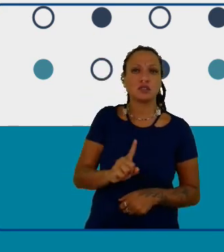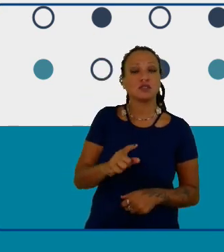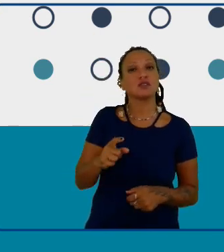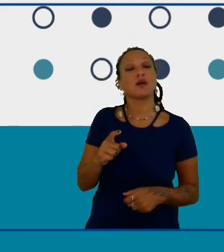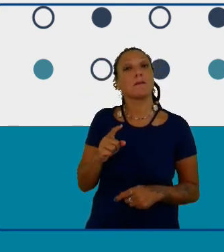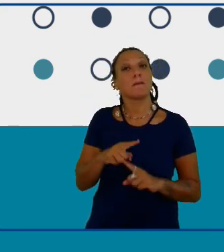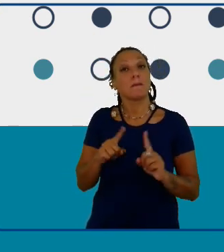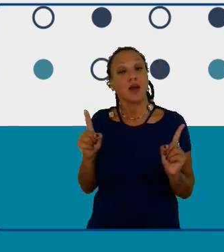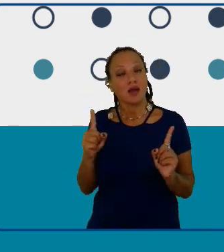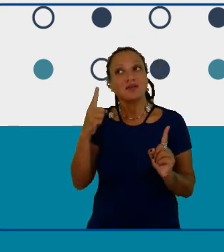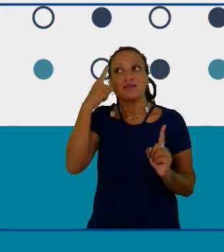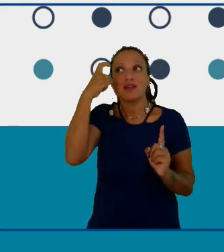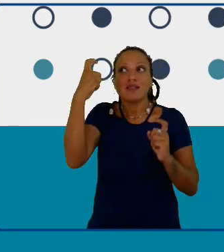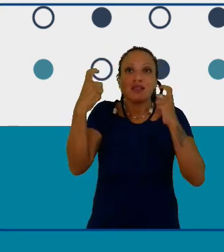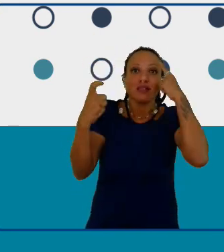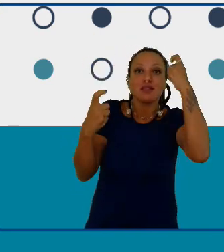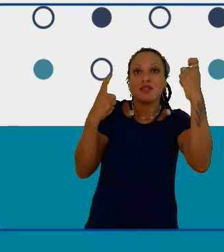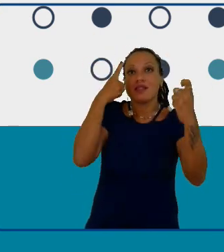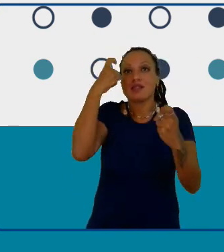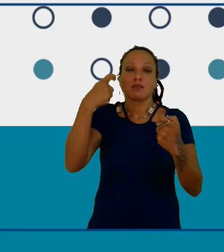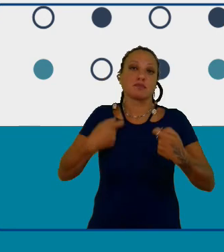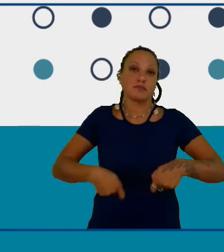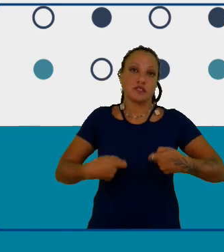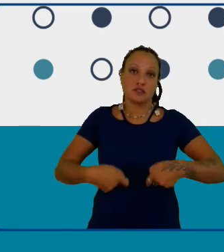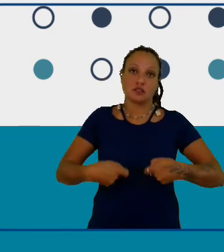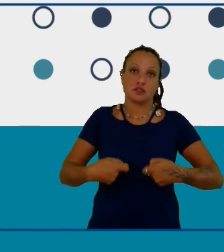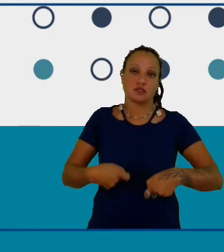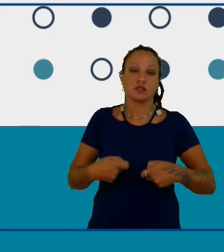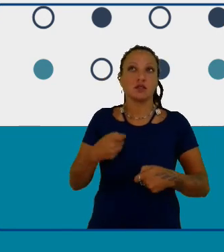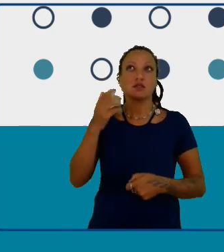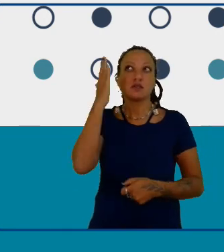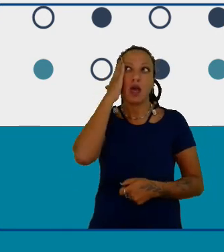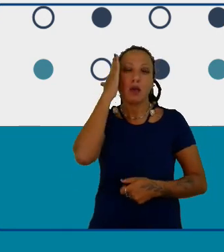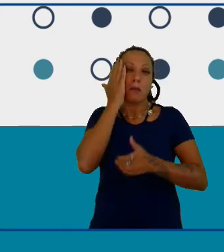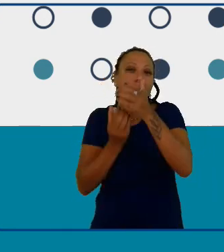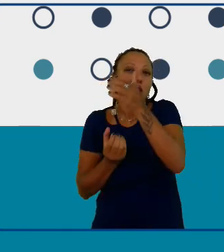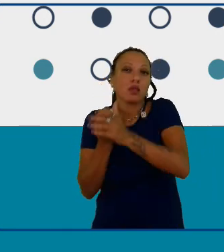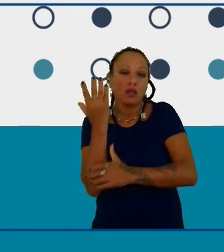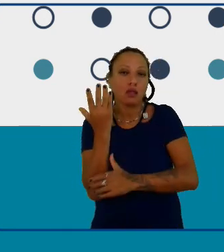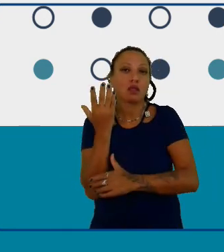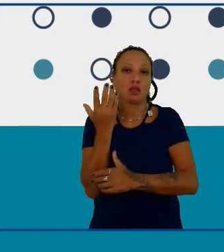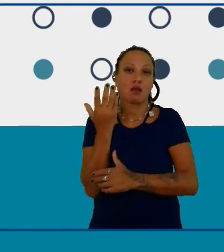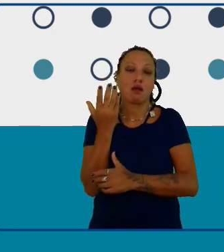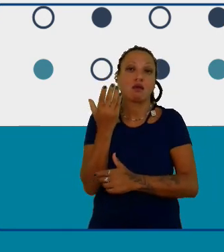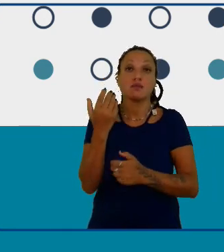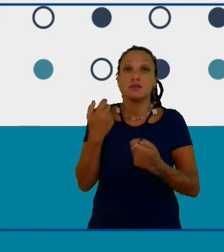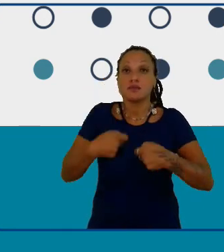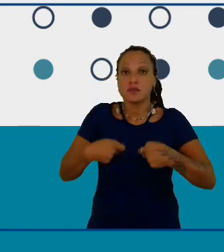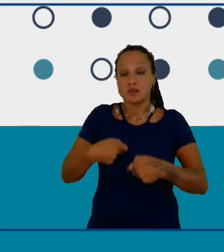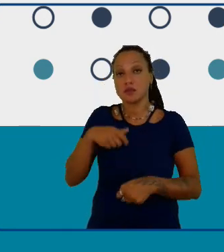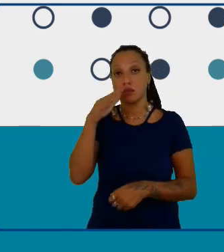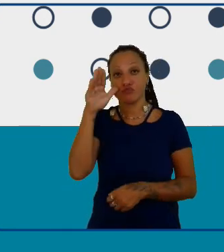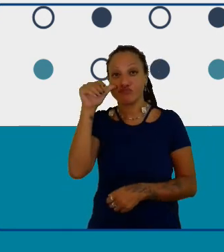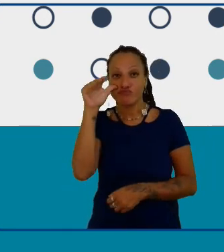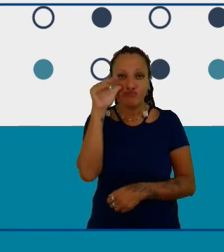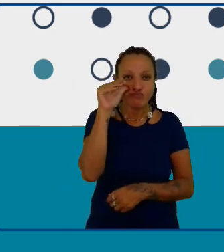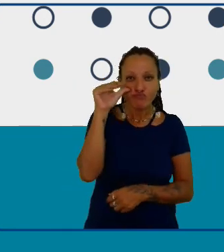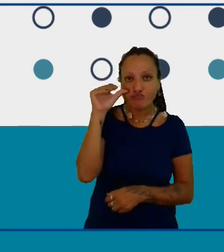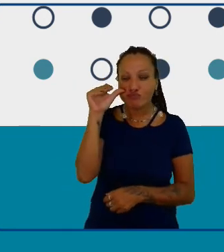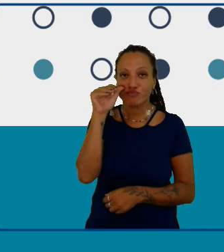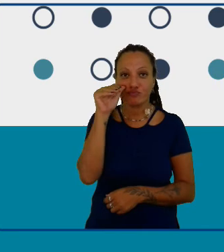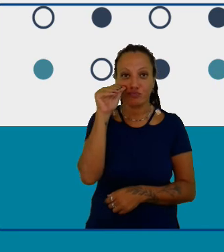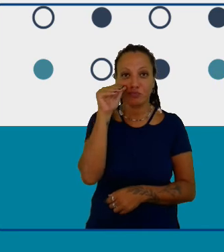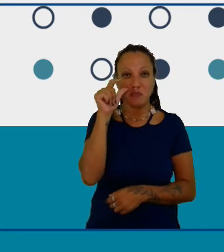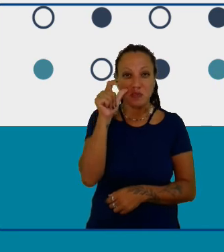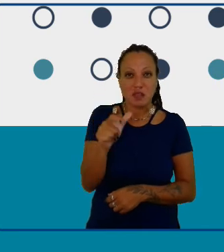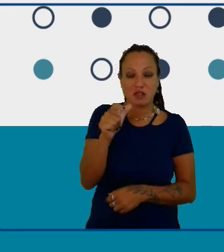criativo ele tem que ser além de ser criativo ele tem que ser curioso então eu acho que o nosso sistema